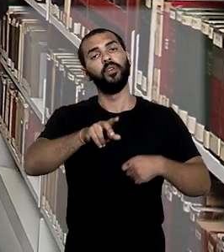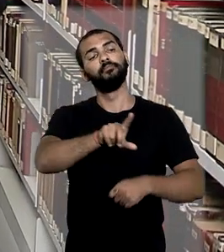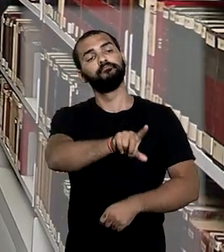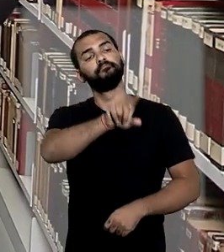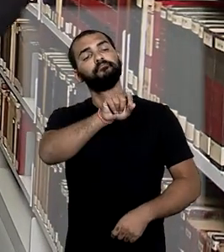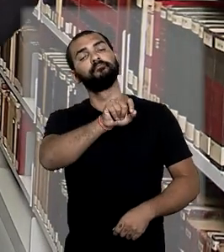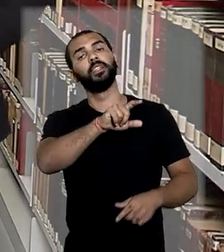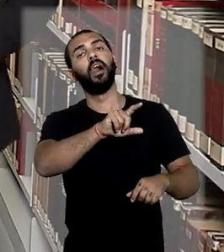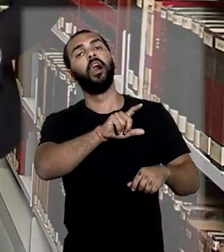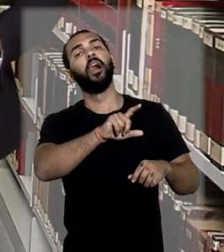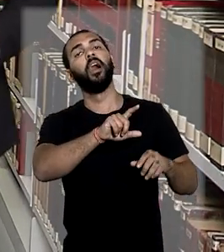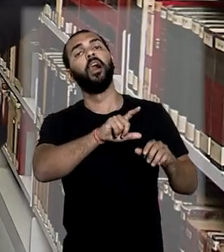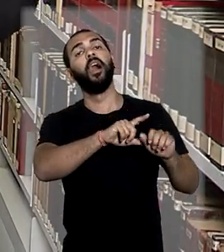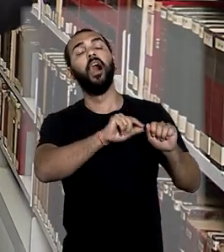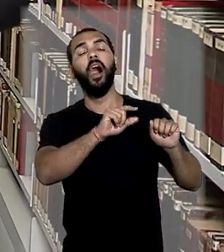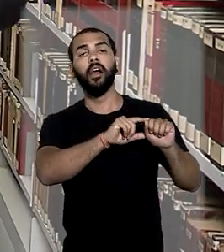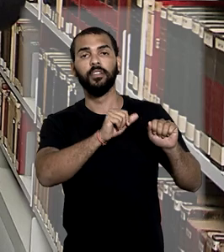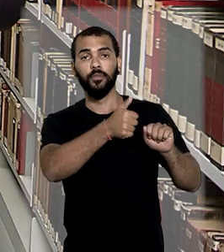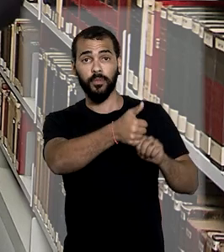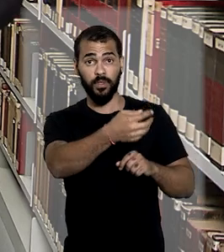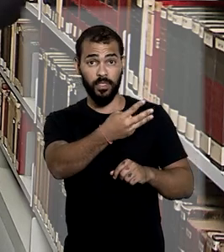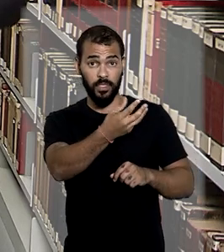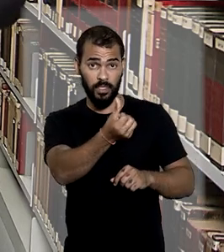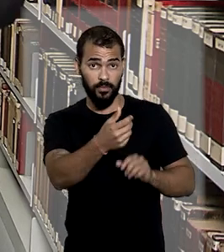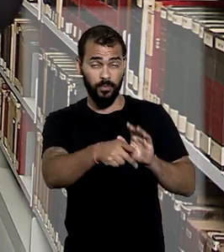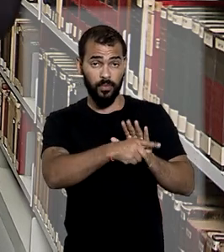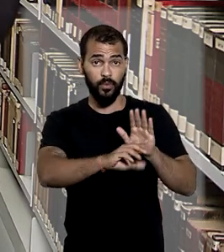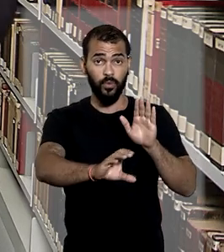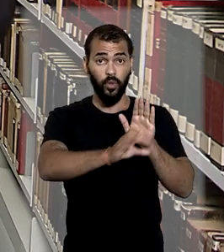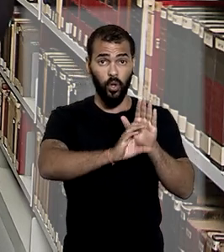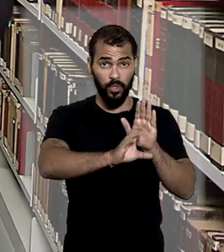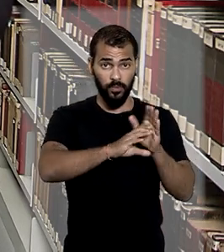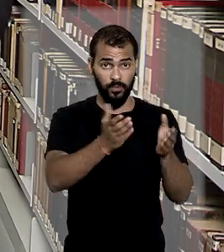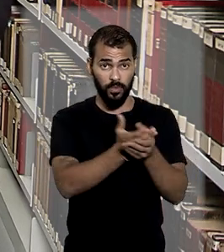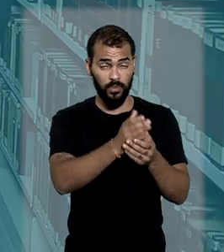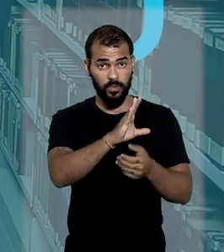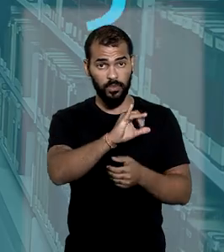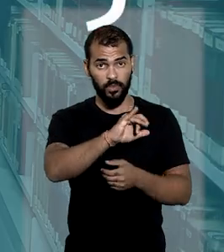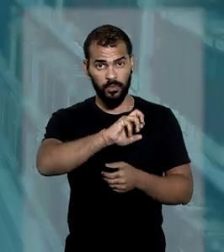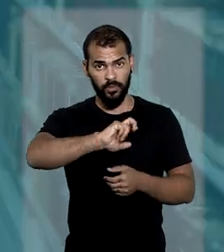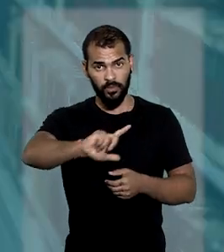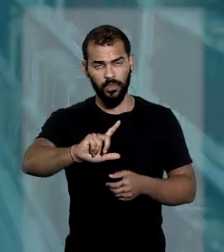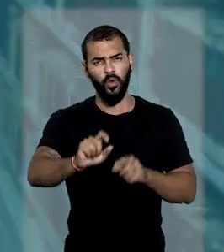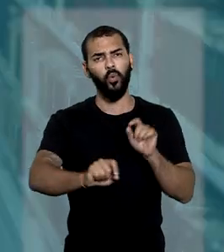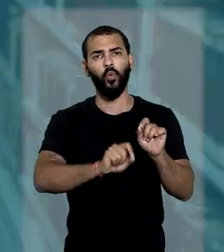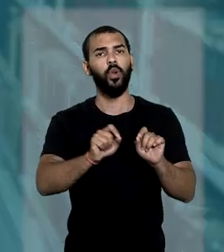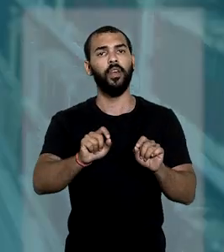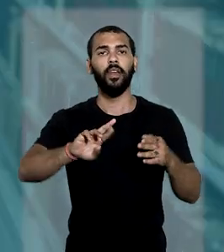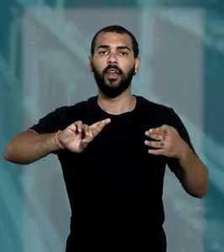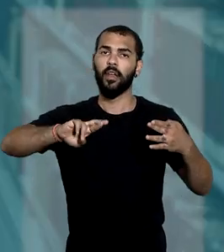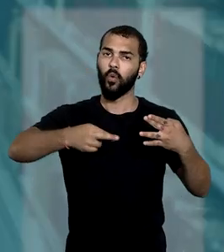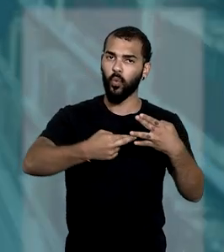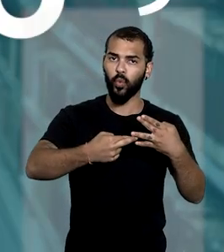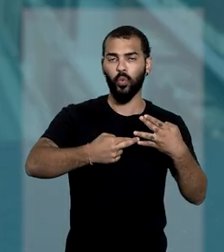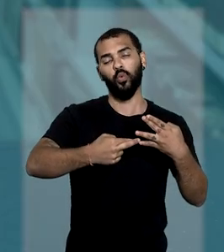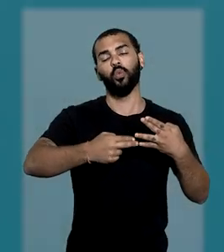aplica o artigo 1036 do Código de Processo Civil. Entra em cena o recurso repetitivo.